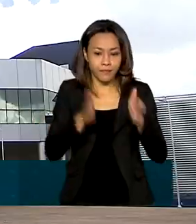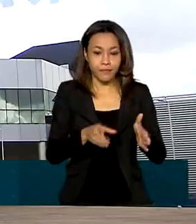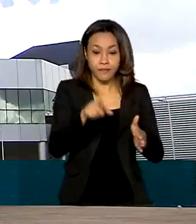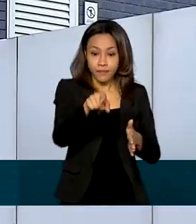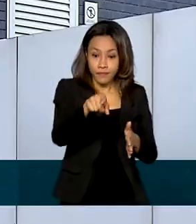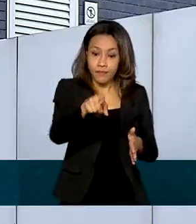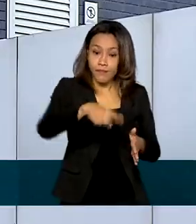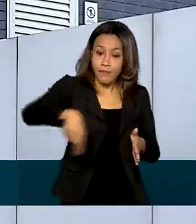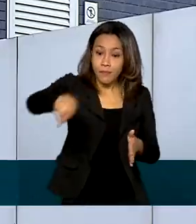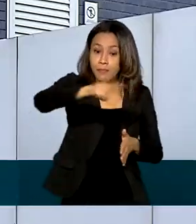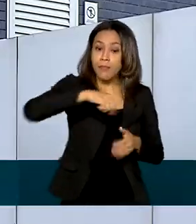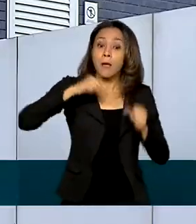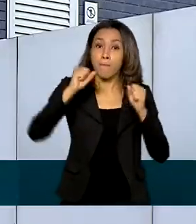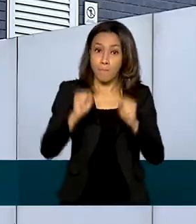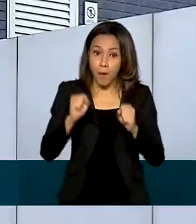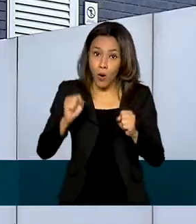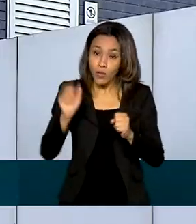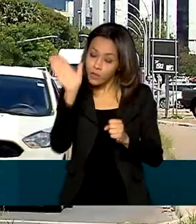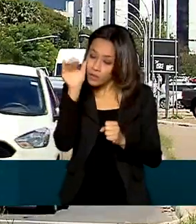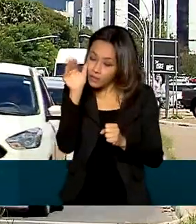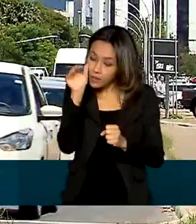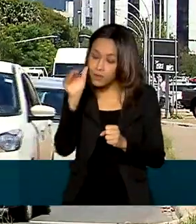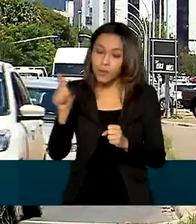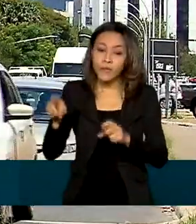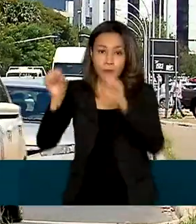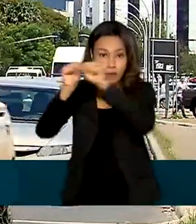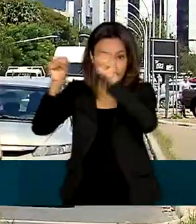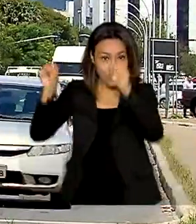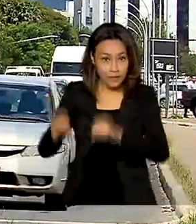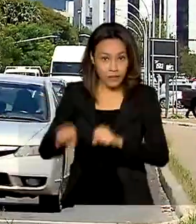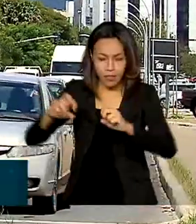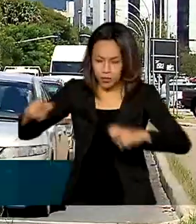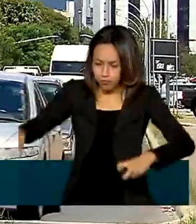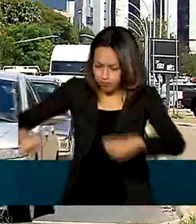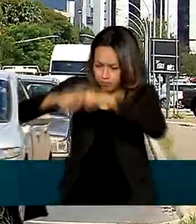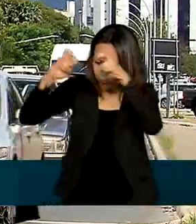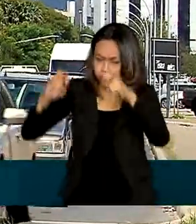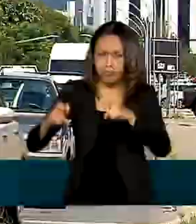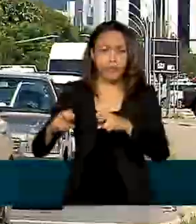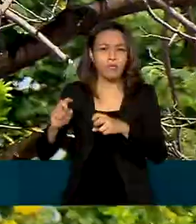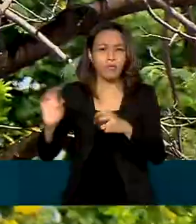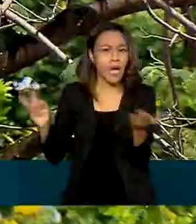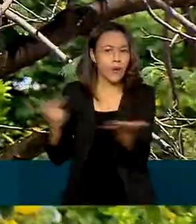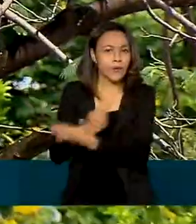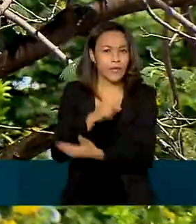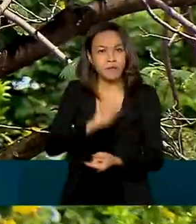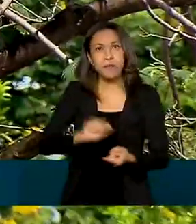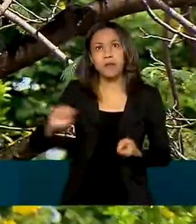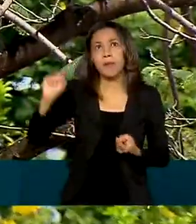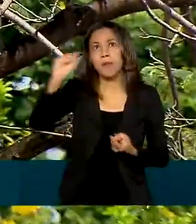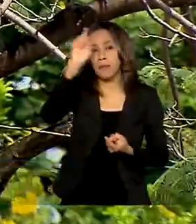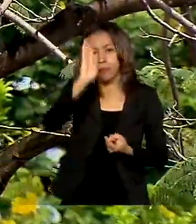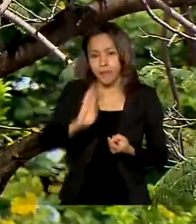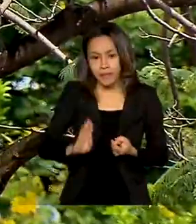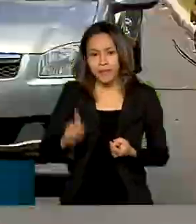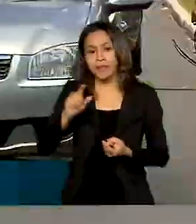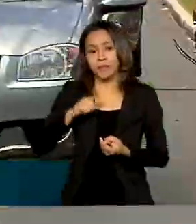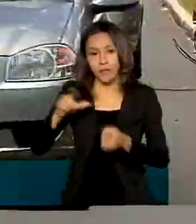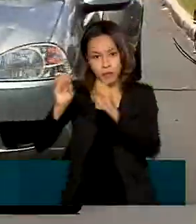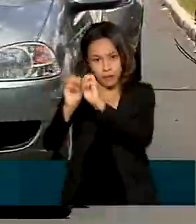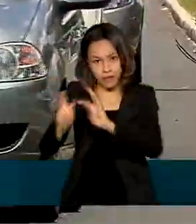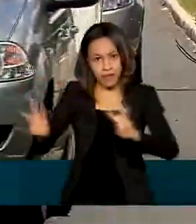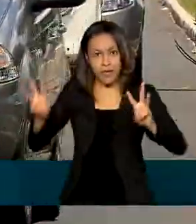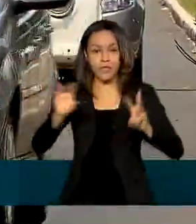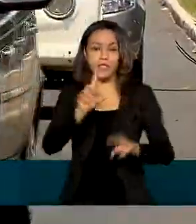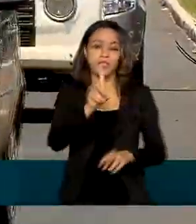de segurança pública podem consultar o Registro Nacional de Acidentes e Estatísticas de Trânsito, o RENAEST, pelo site do DENATRAN.